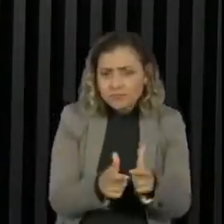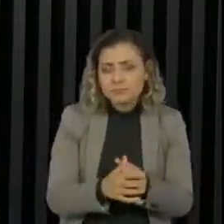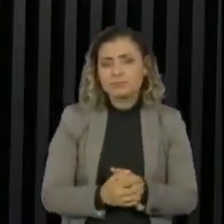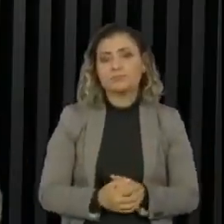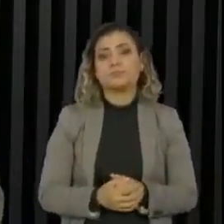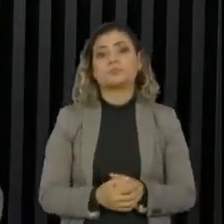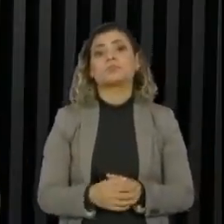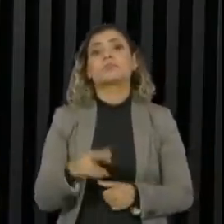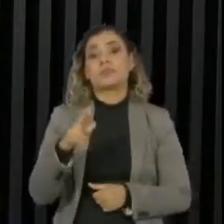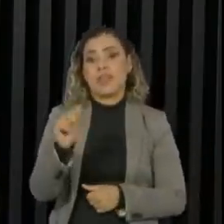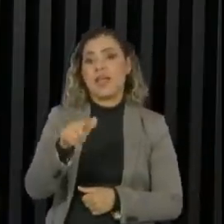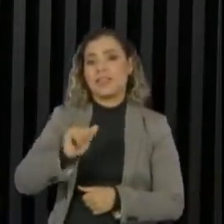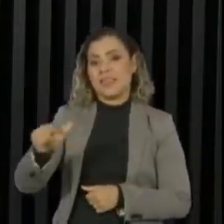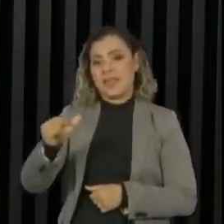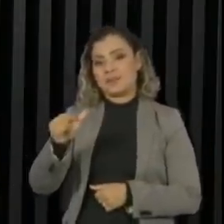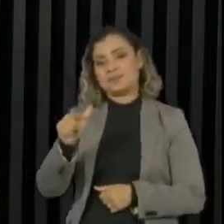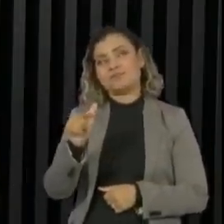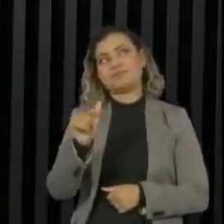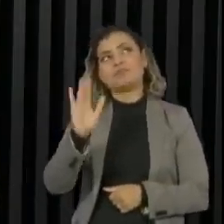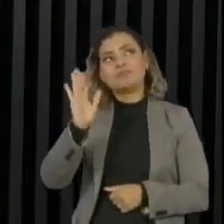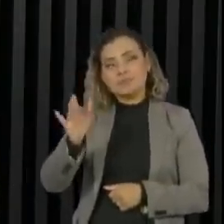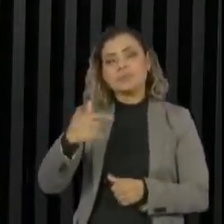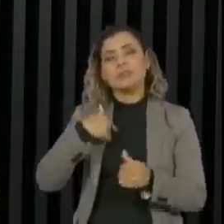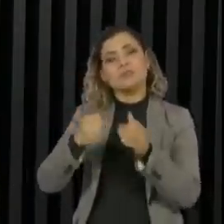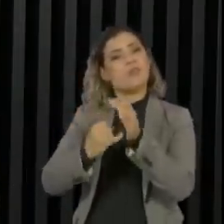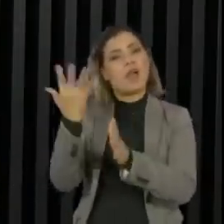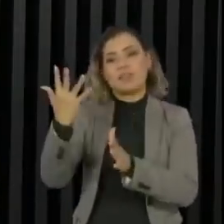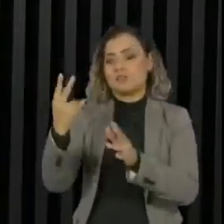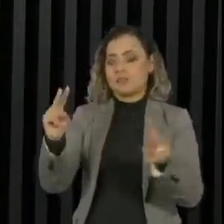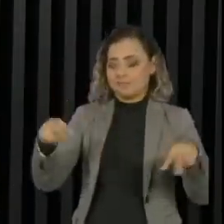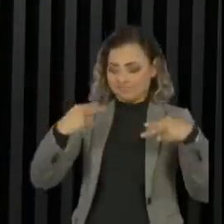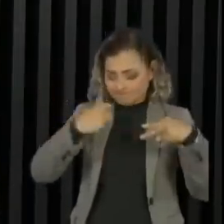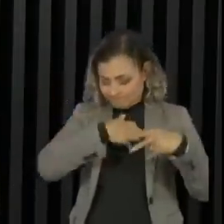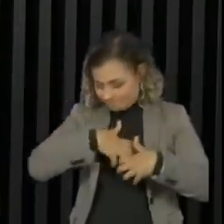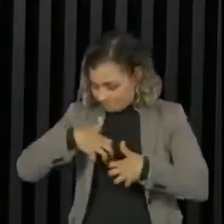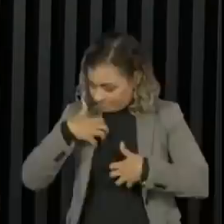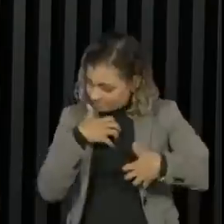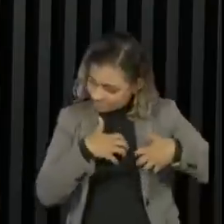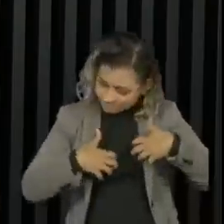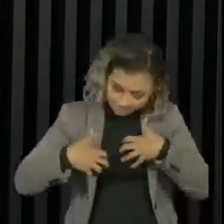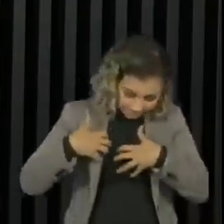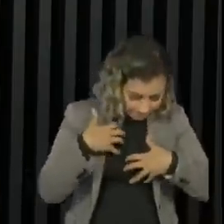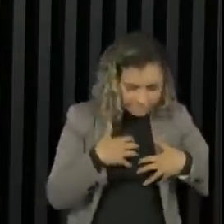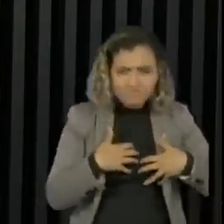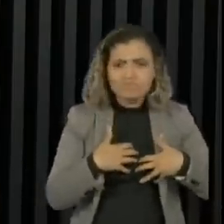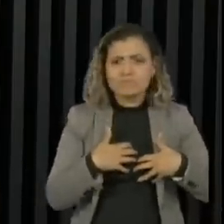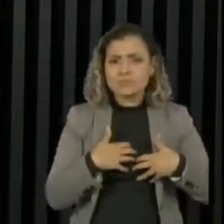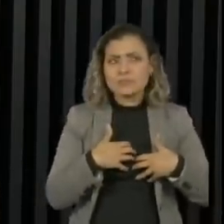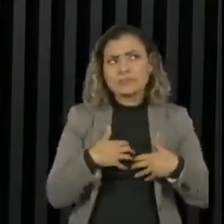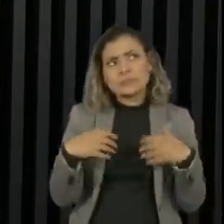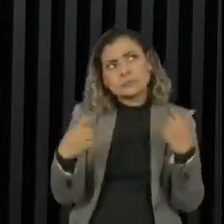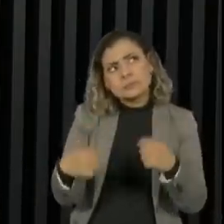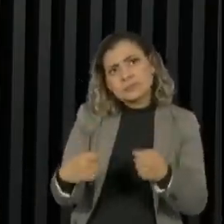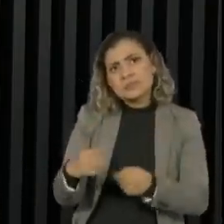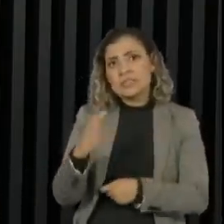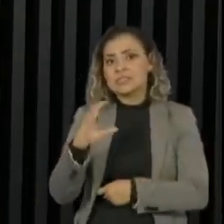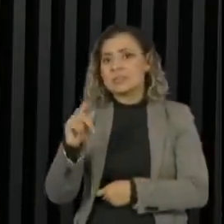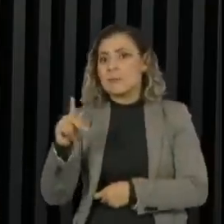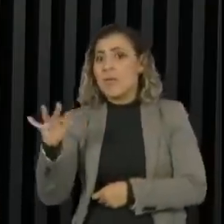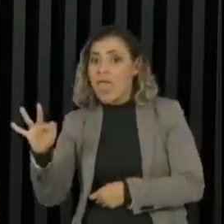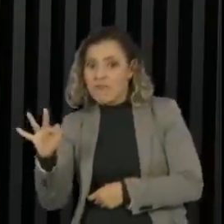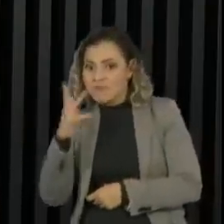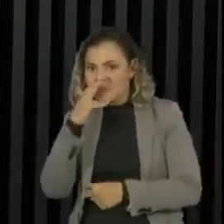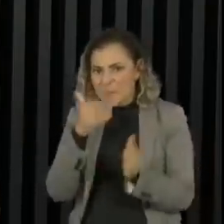Raquel, essa é uma pergunta que eu já me fiz várias vezes. Se a necessidade de ter um CPF para acessar a